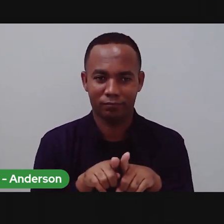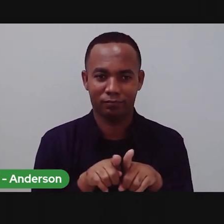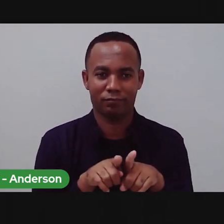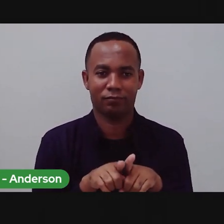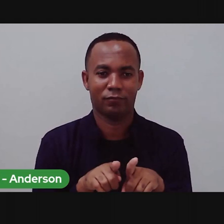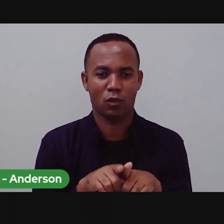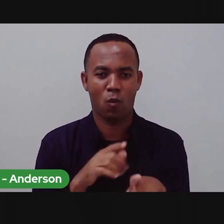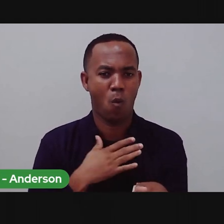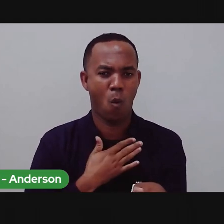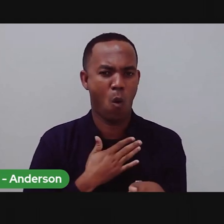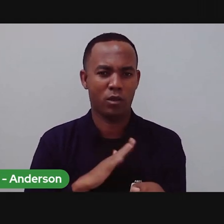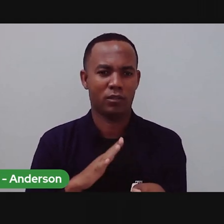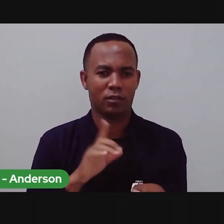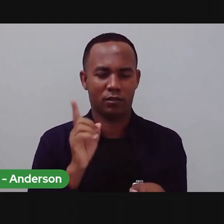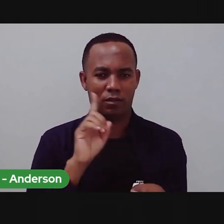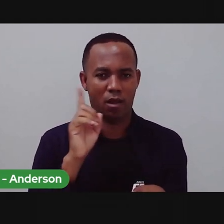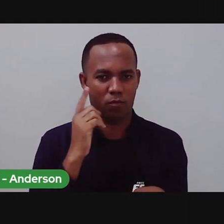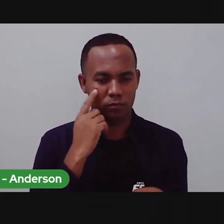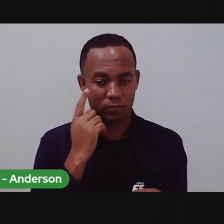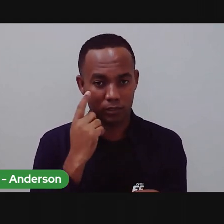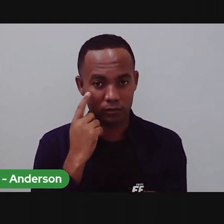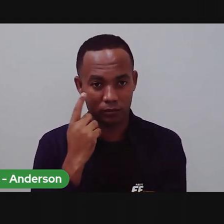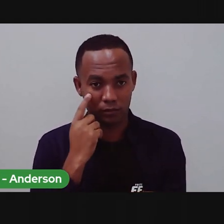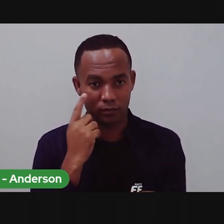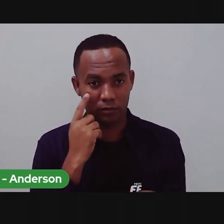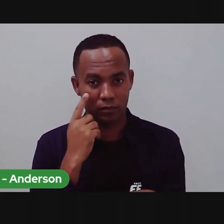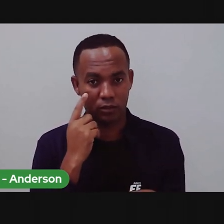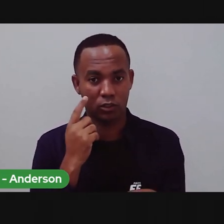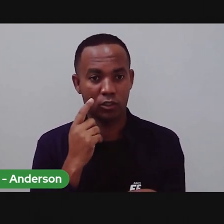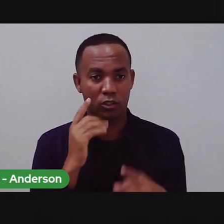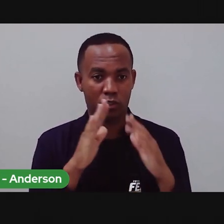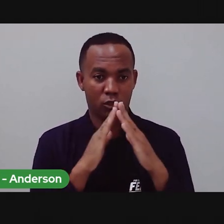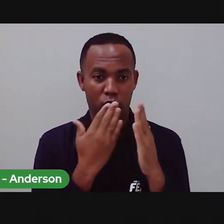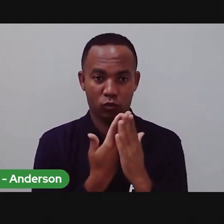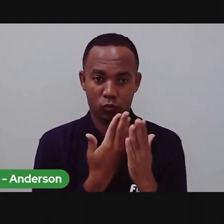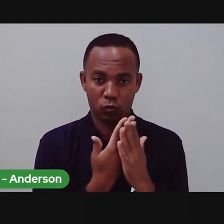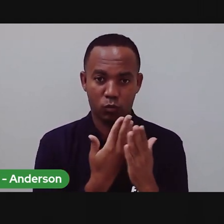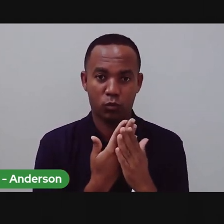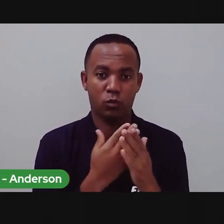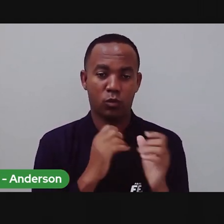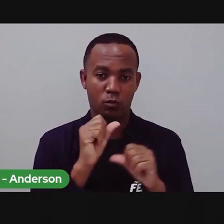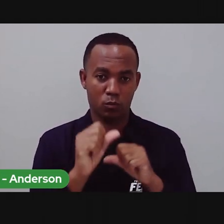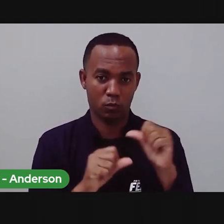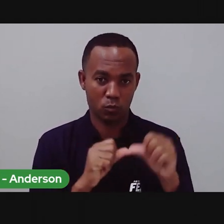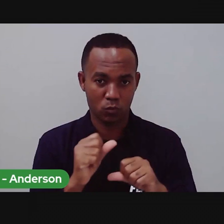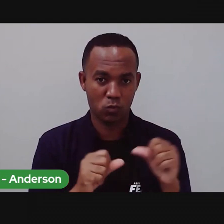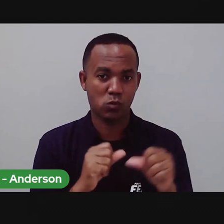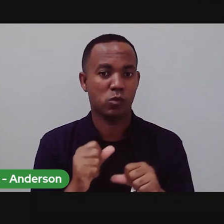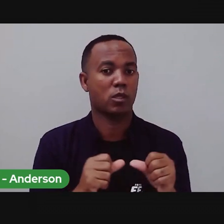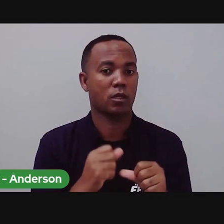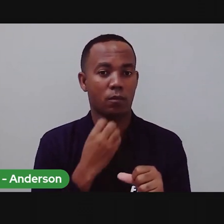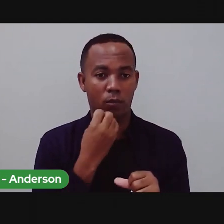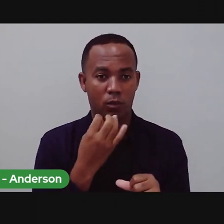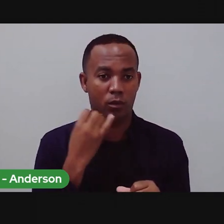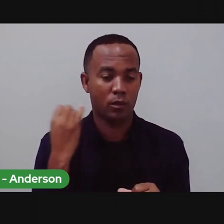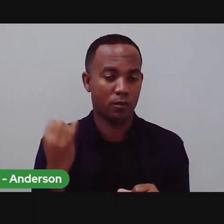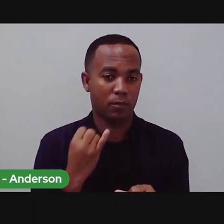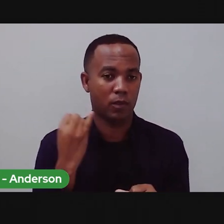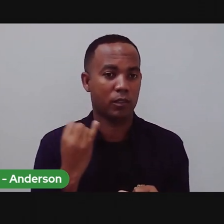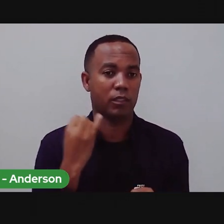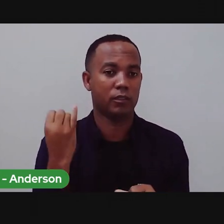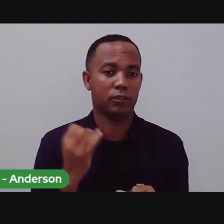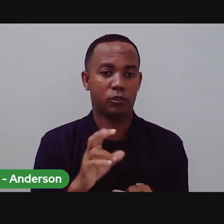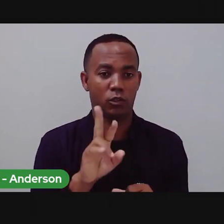é muito chegada a aula, não. Mas olha as orientações que a Prova falou. Educação Flaviane muda o mundo. Vamos estudar aí. Viu, gachinha? Rose